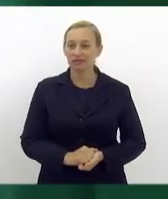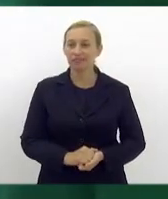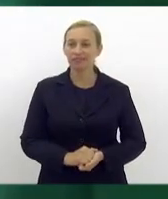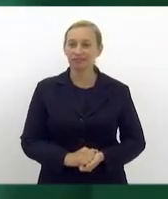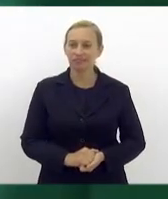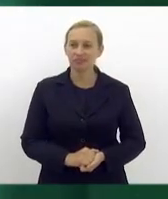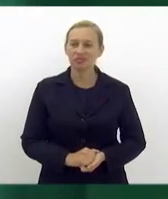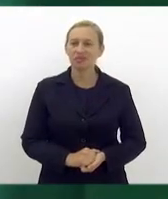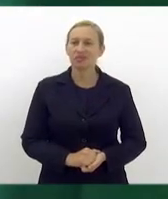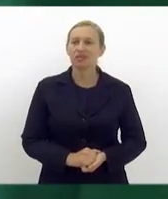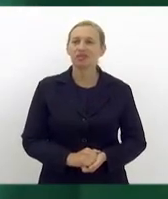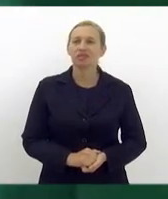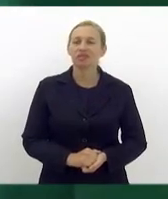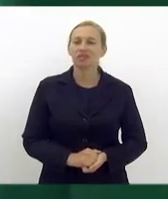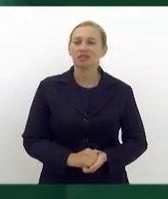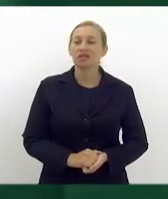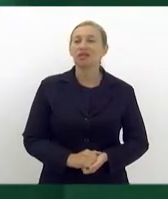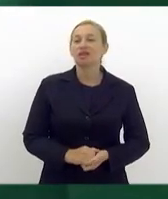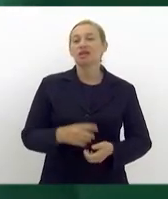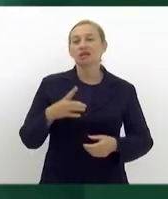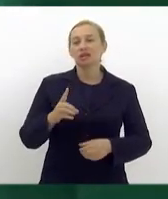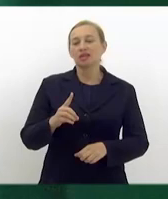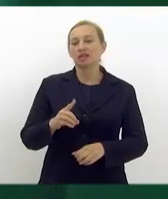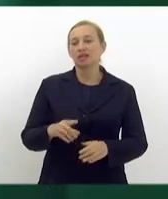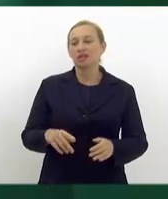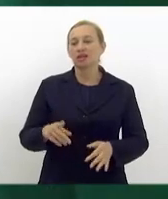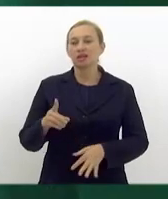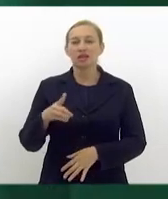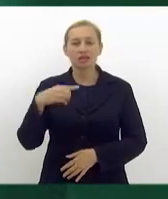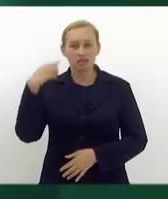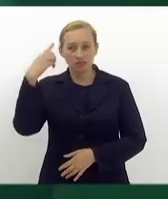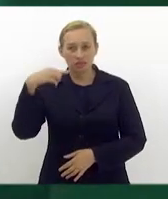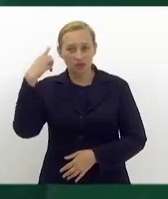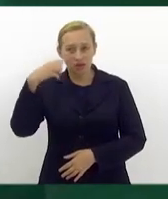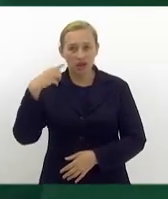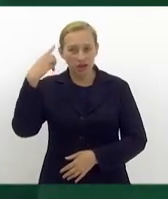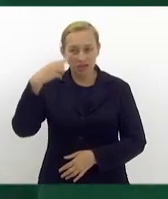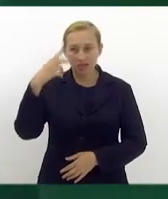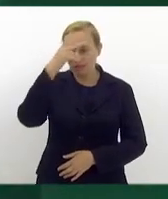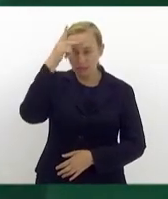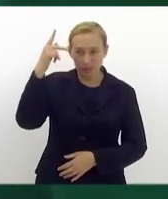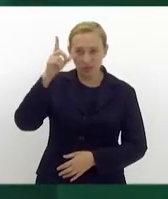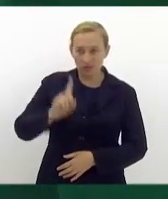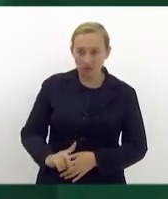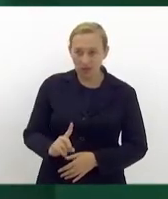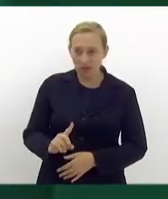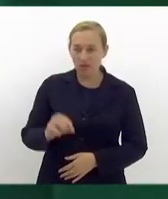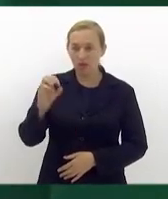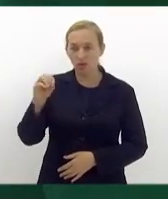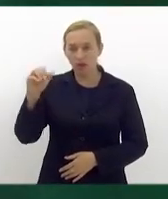Viana, membro e advogada da comissão PCD da OAB da